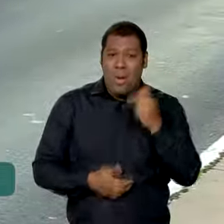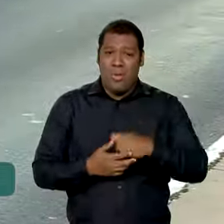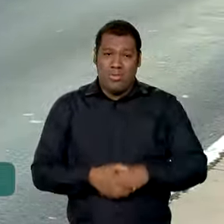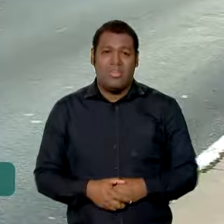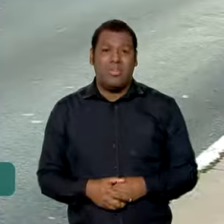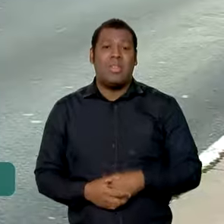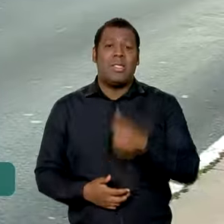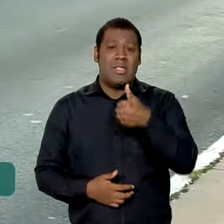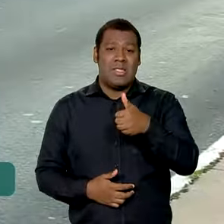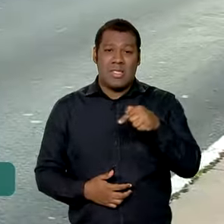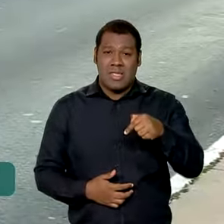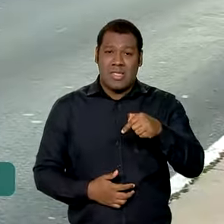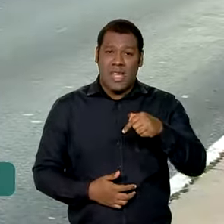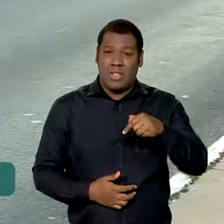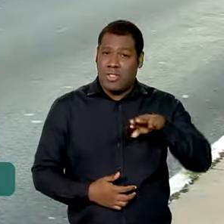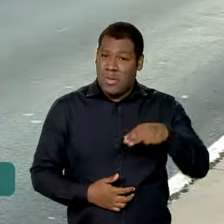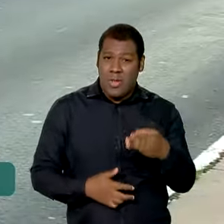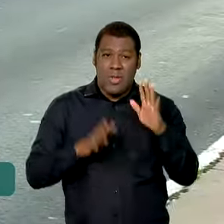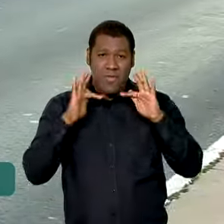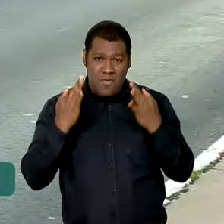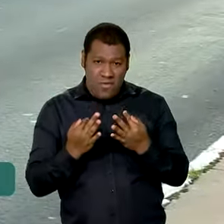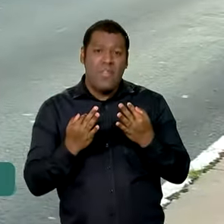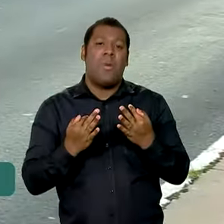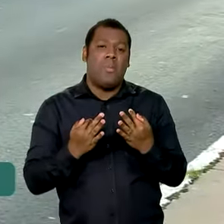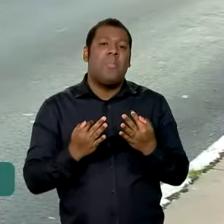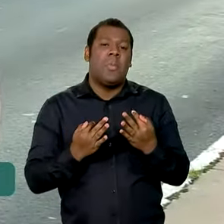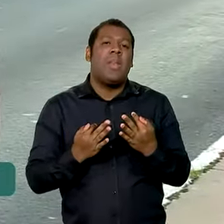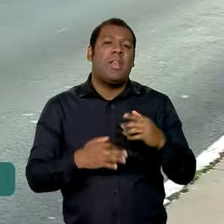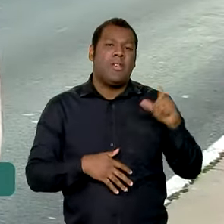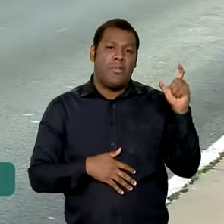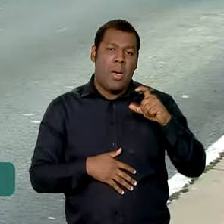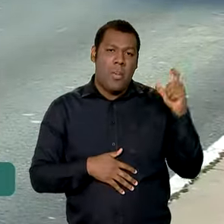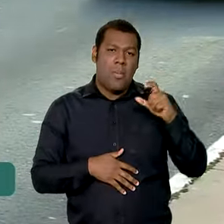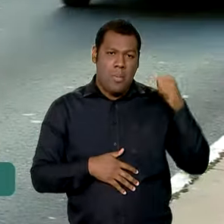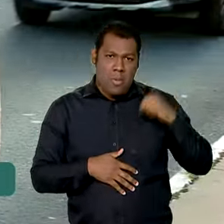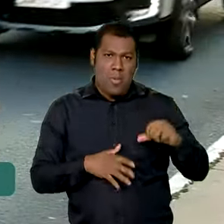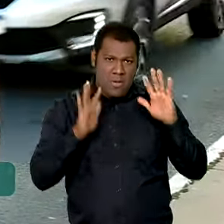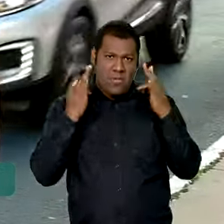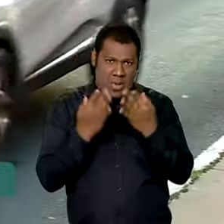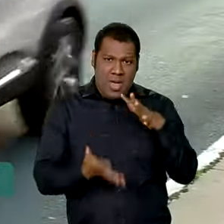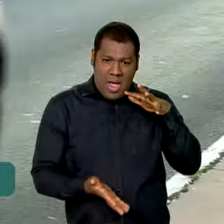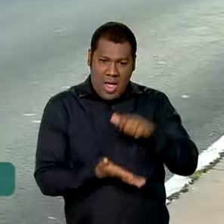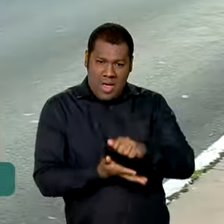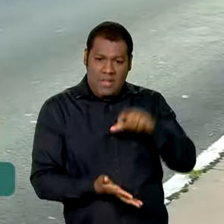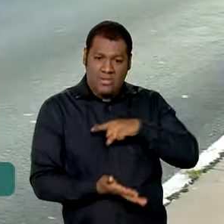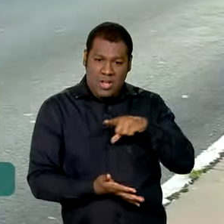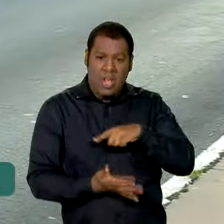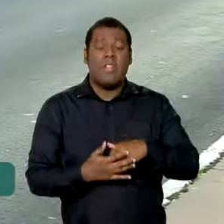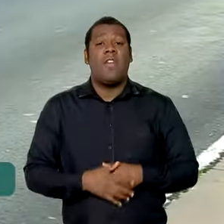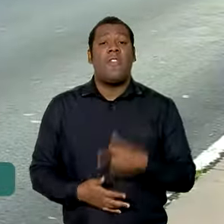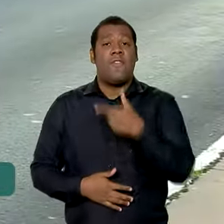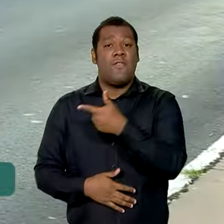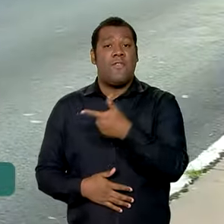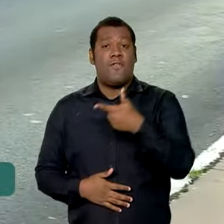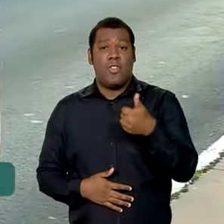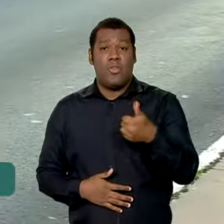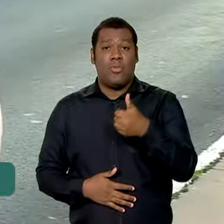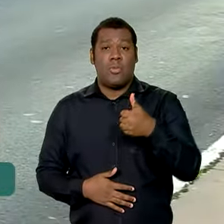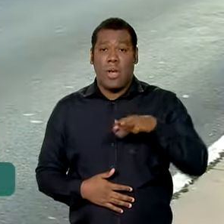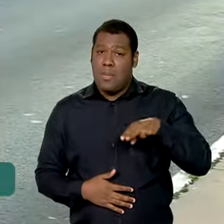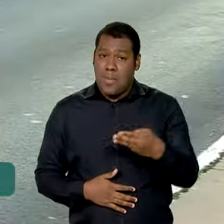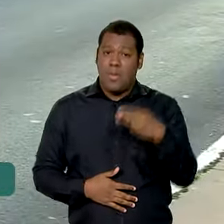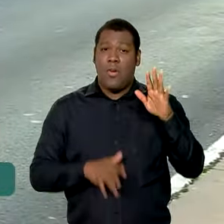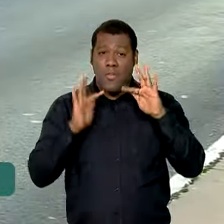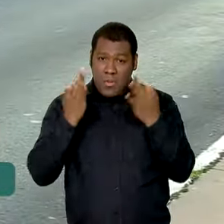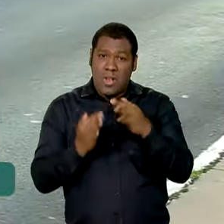,4 milhões de famílias beneficiárias. No total, cerca de 21 milhões de famílias vão receber o benefício